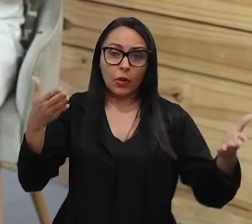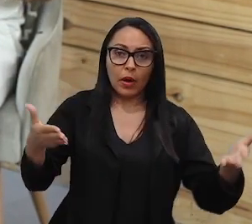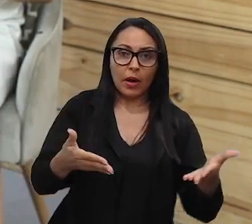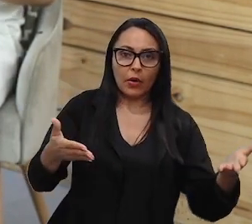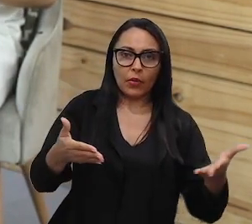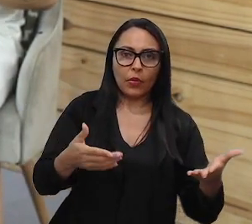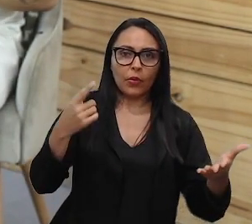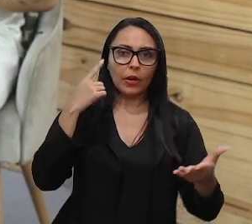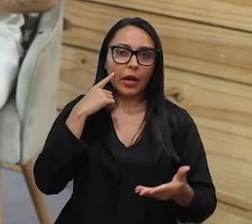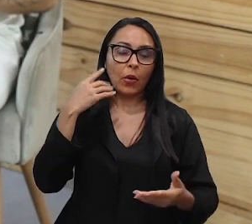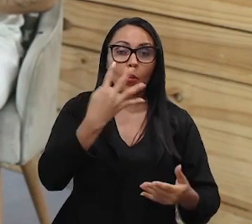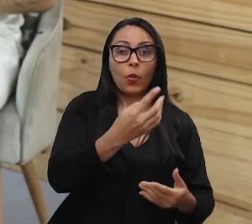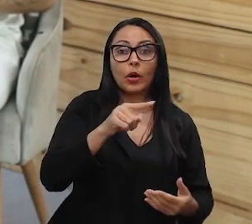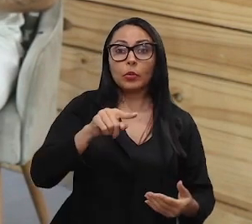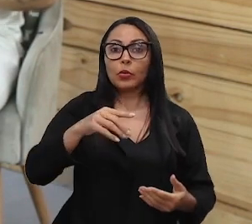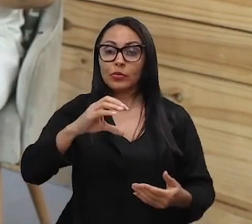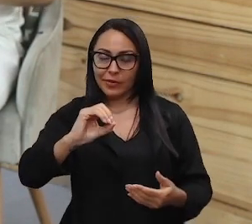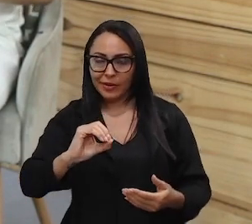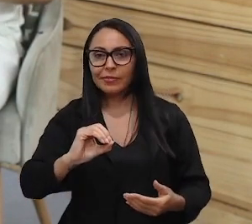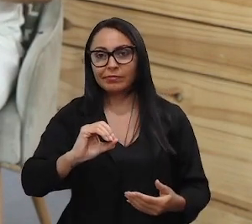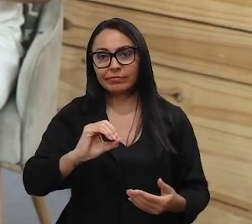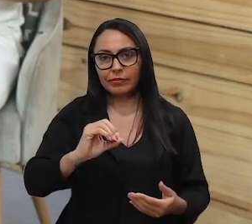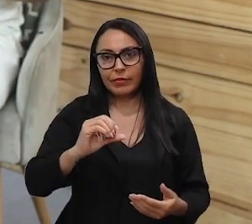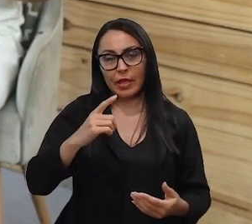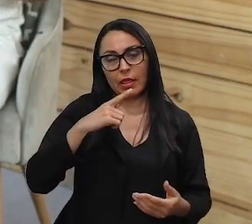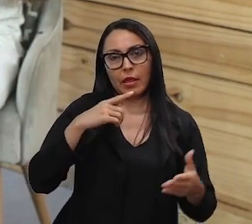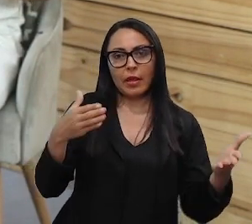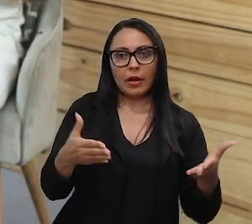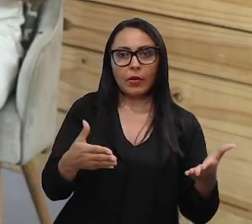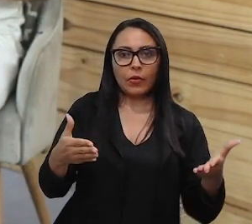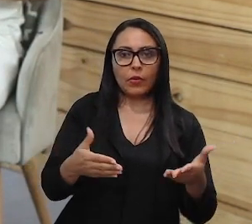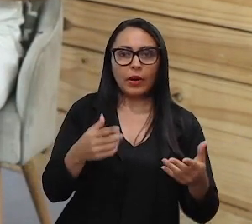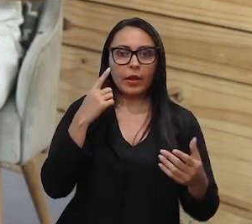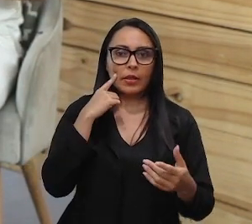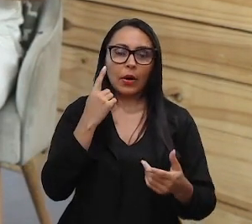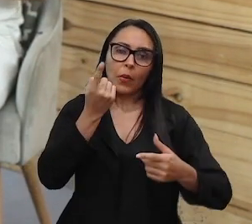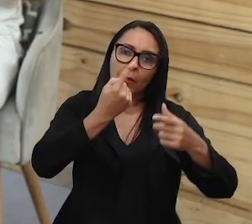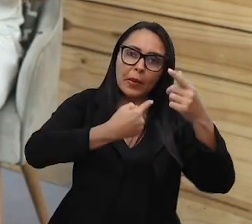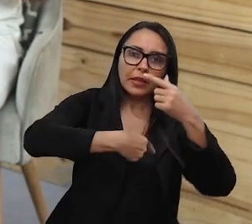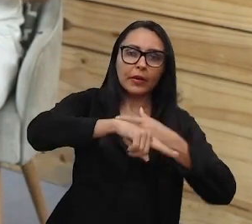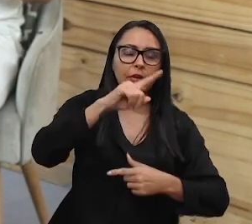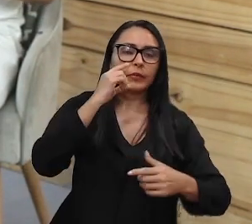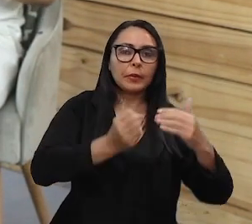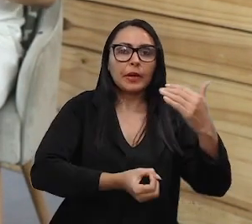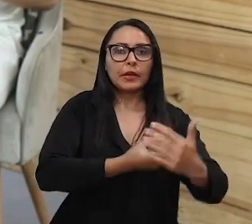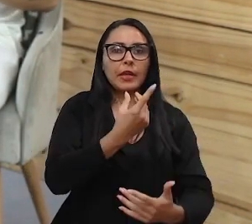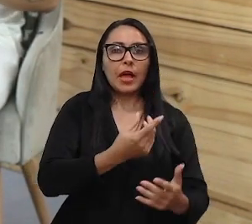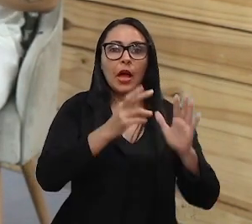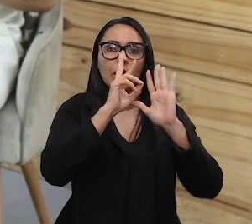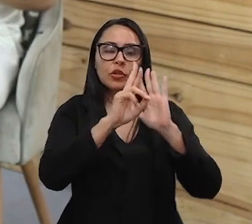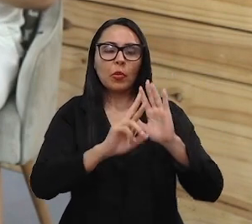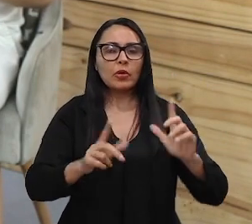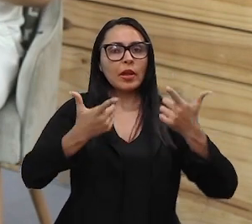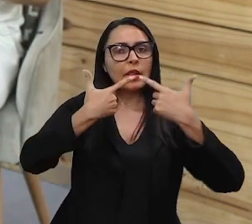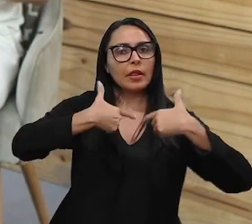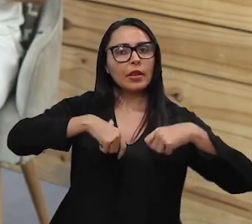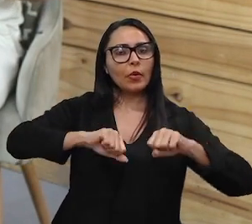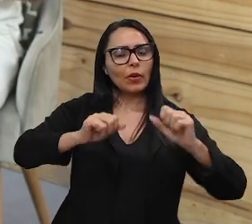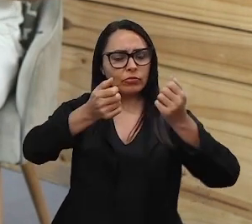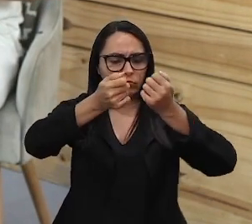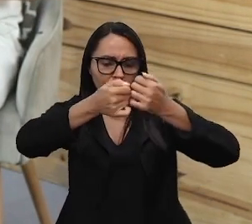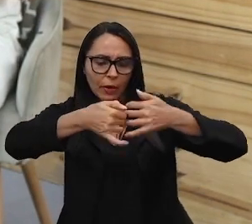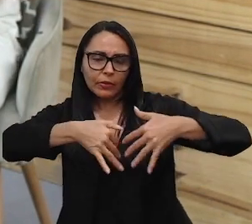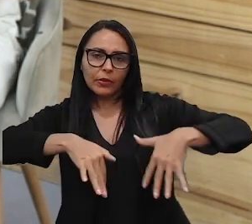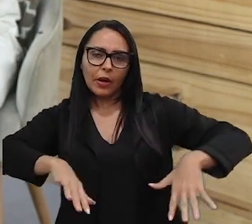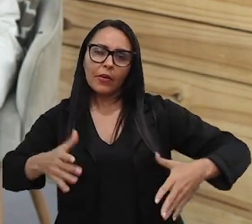né? O GPT 4.0 da OpenAI, para criar respostas em linguagem natural, tornando